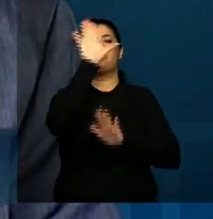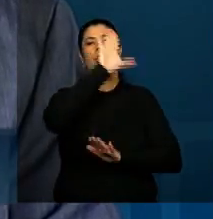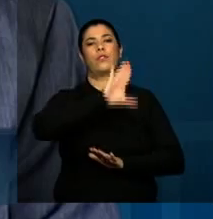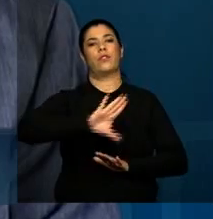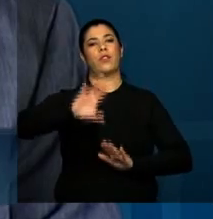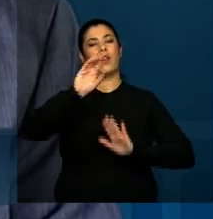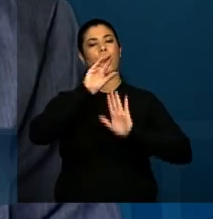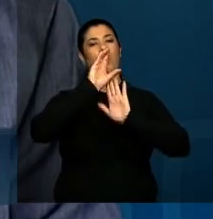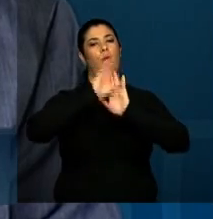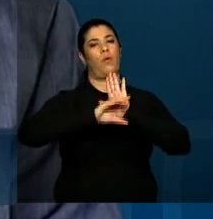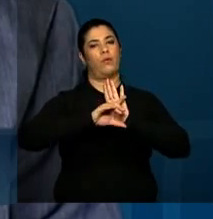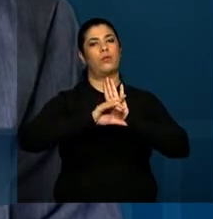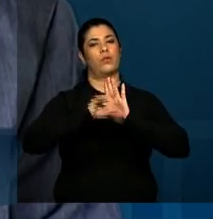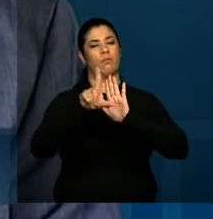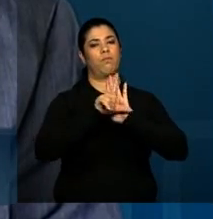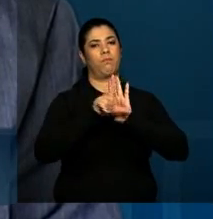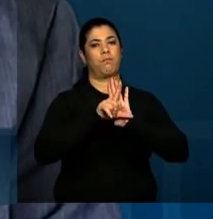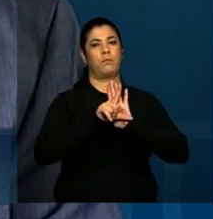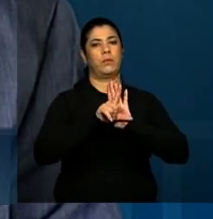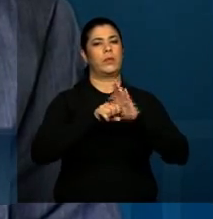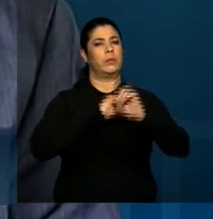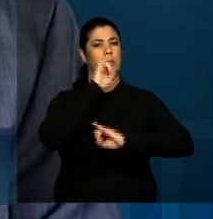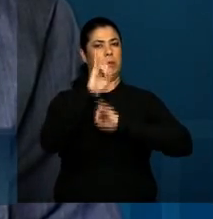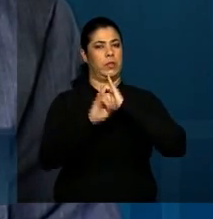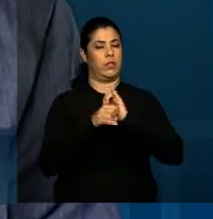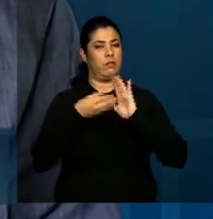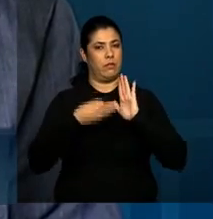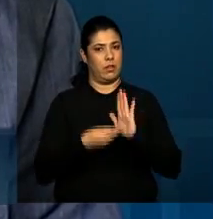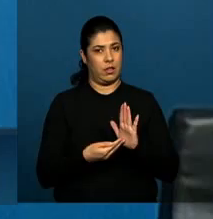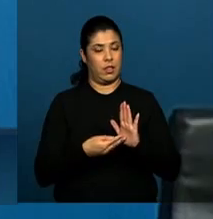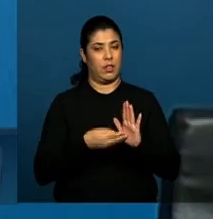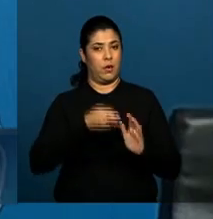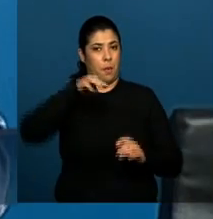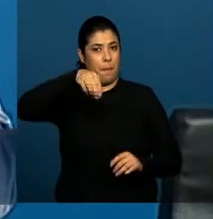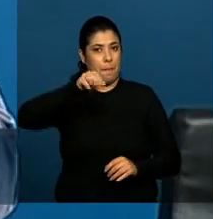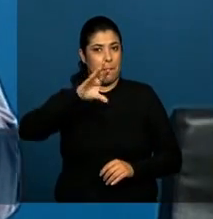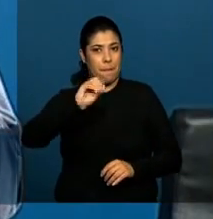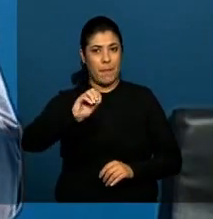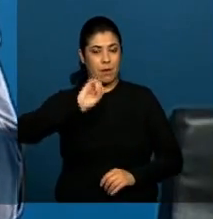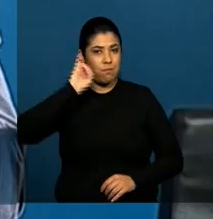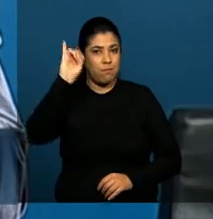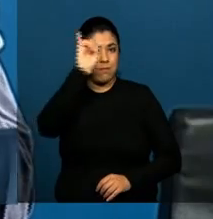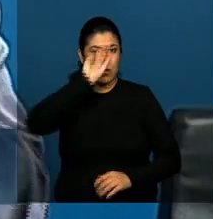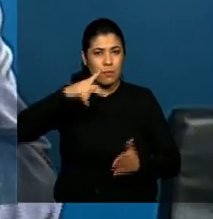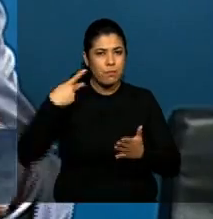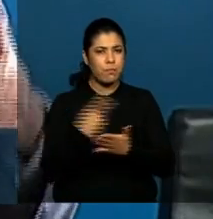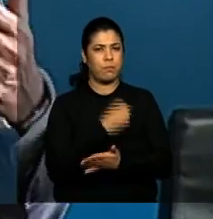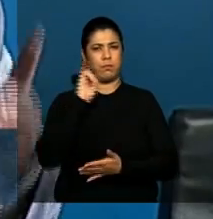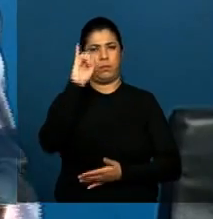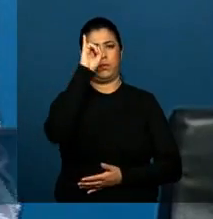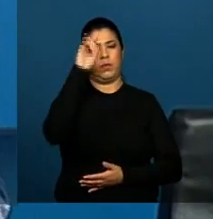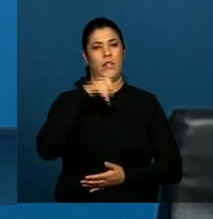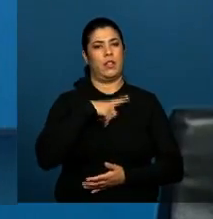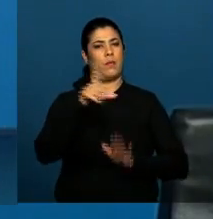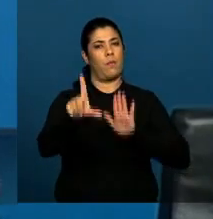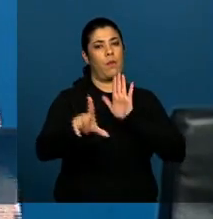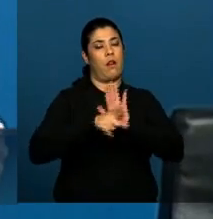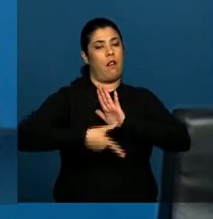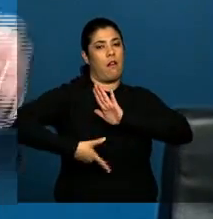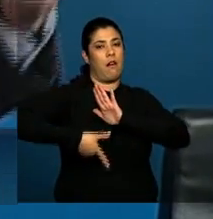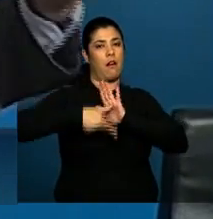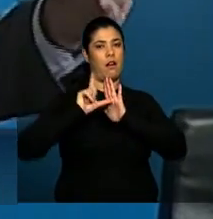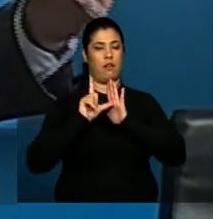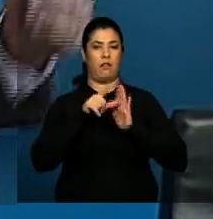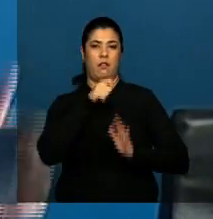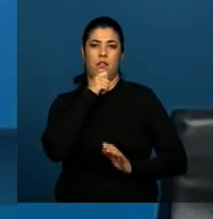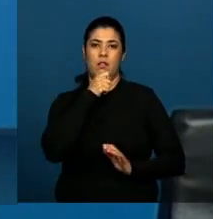Constituição da internet, que é o marco civil, que já é referência mundial, uma lei de vanguarda e que hoje